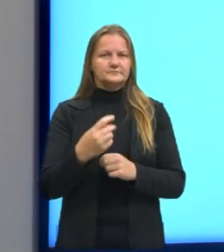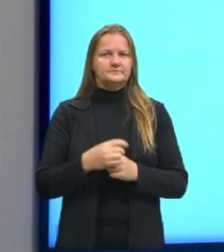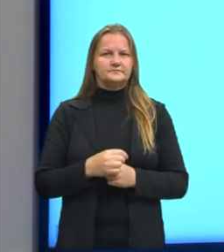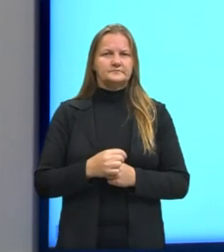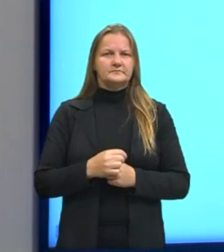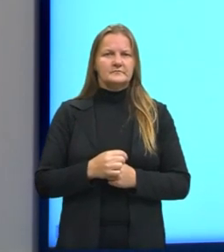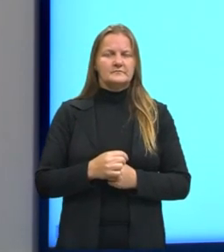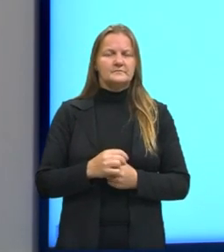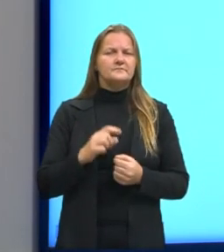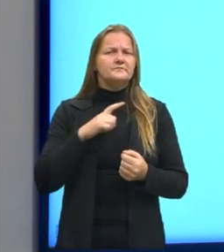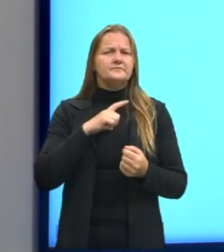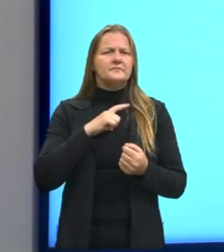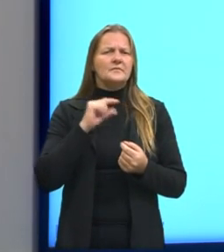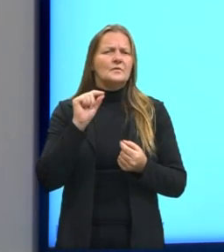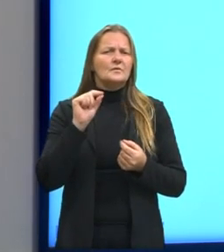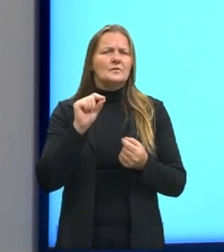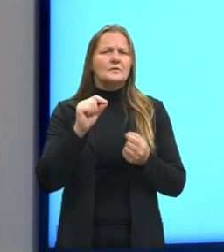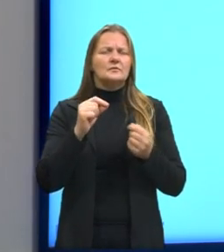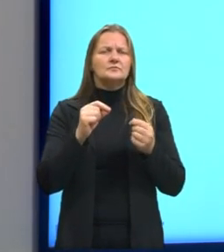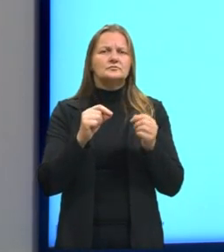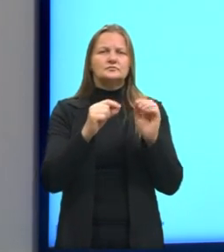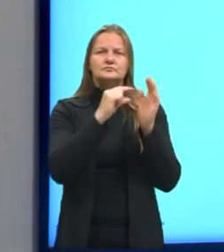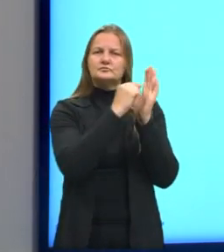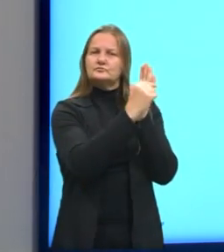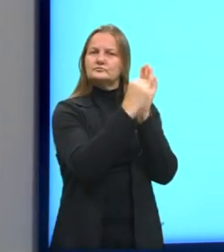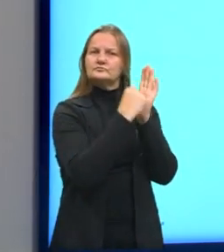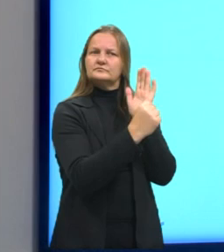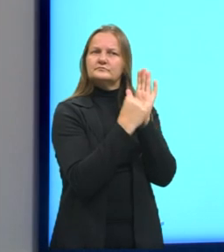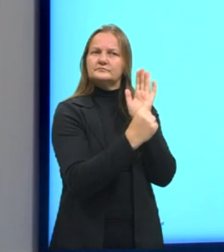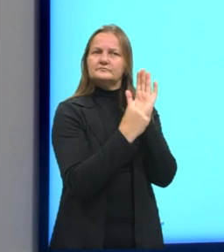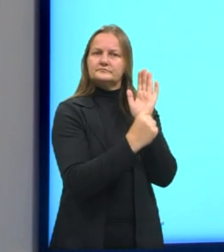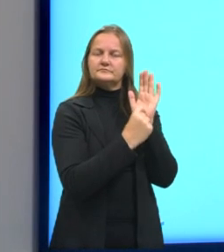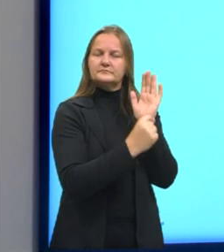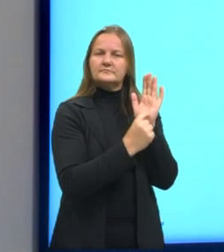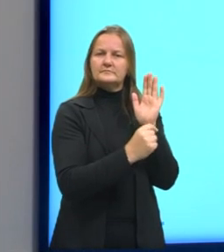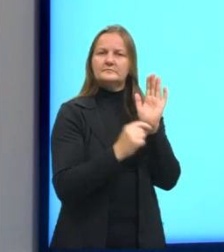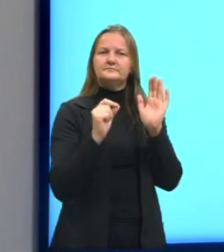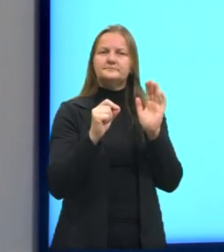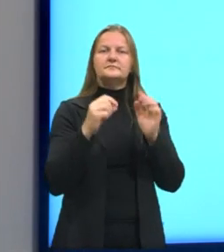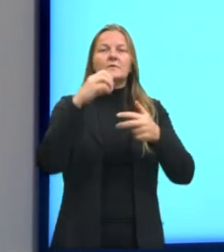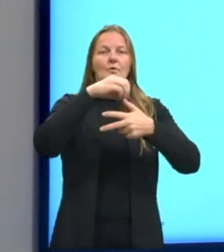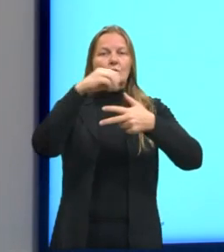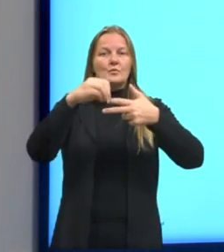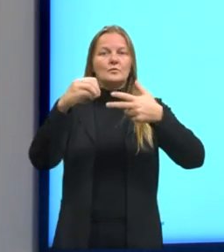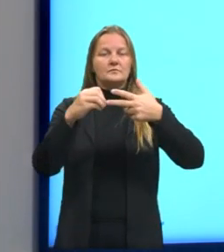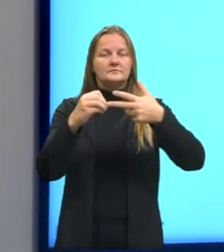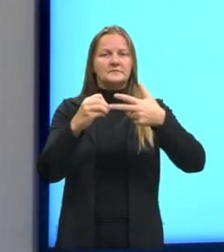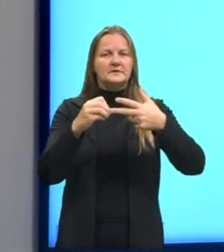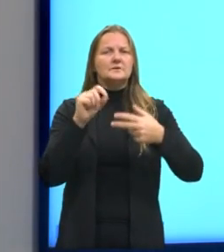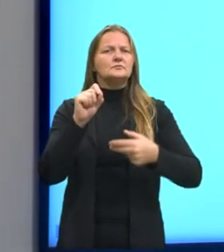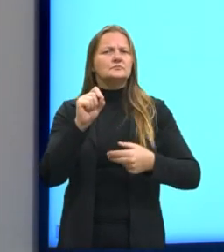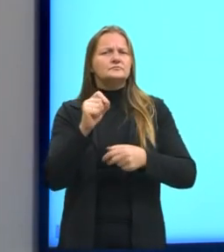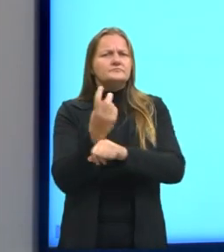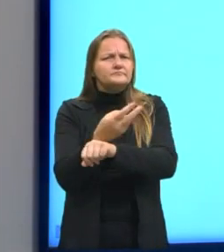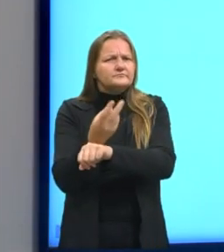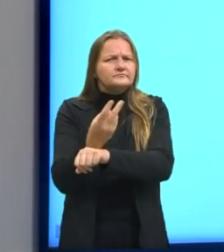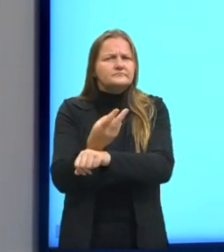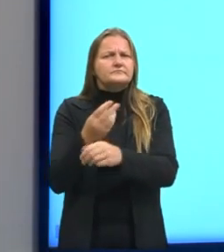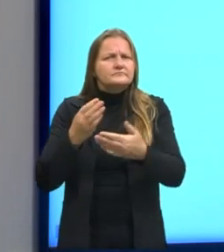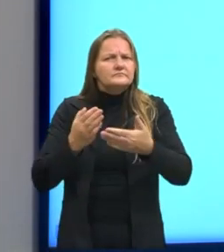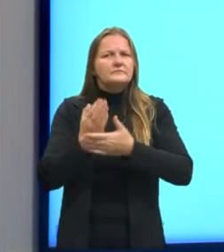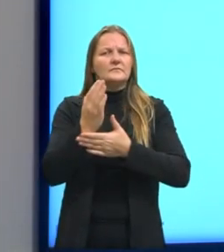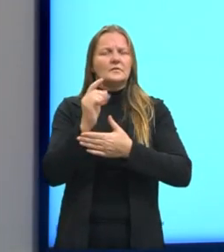trabalhamos que o Enem busca, através